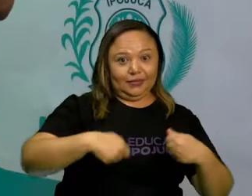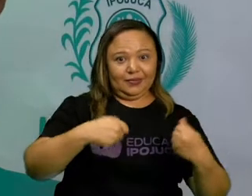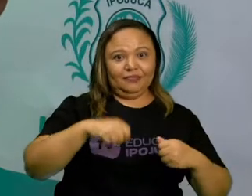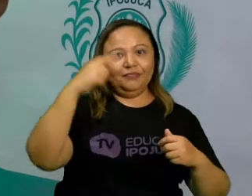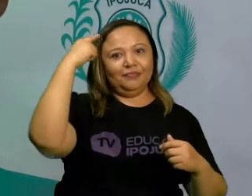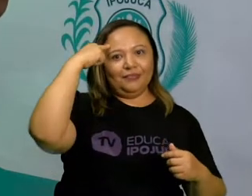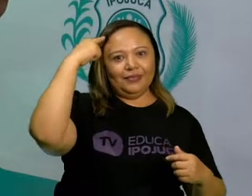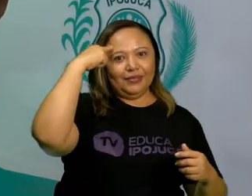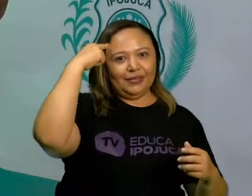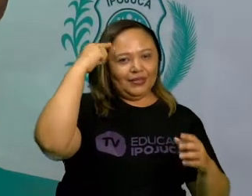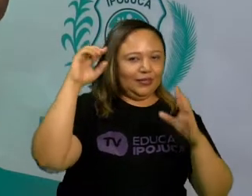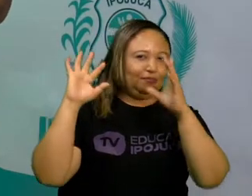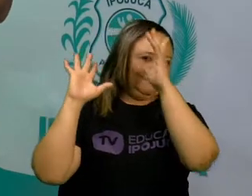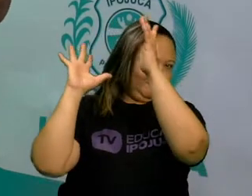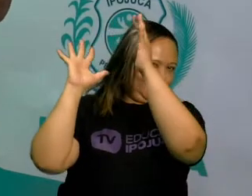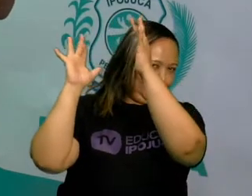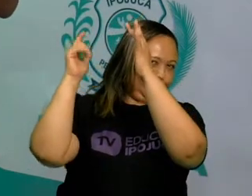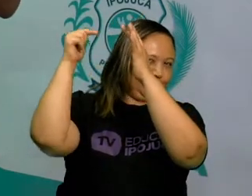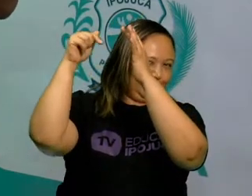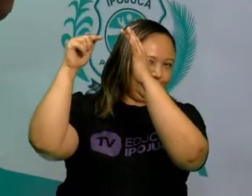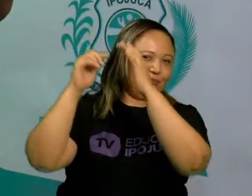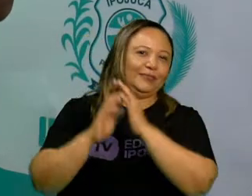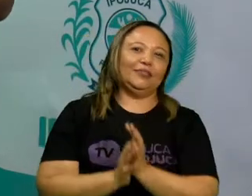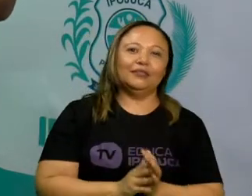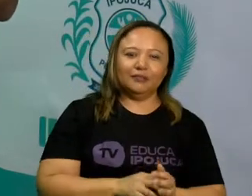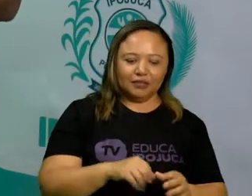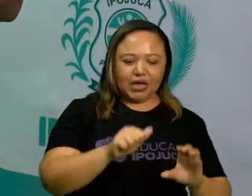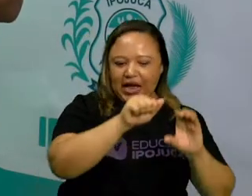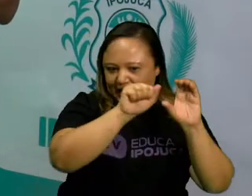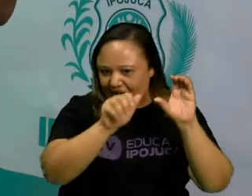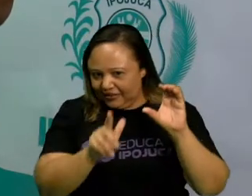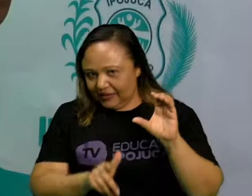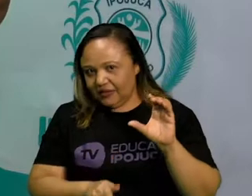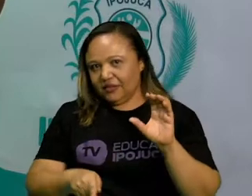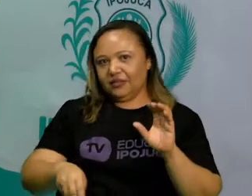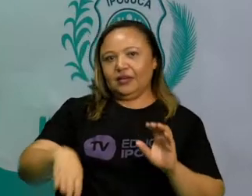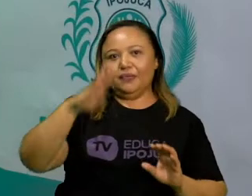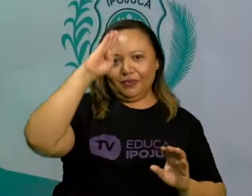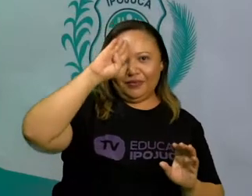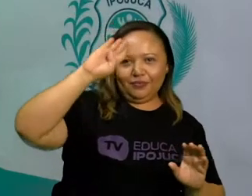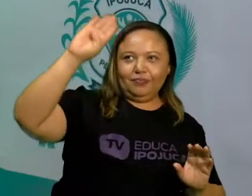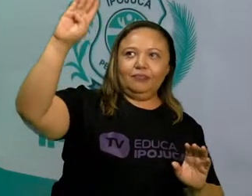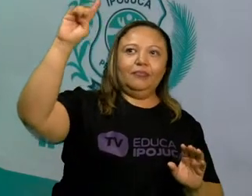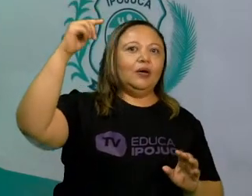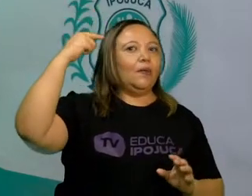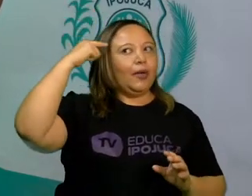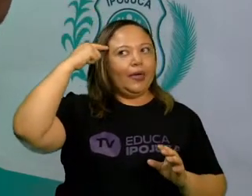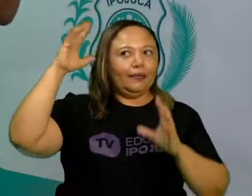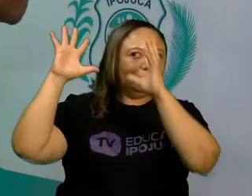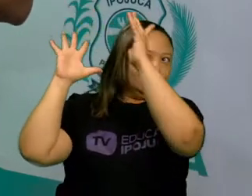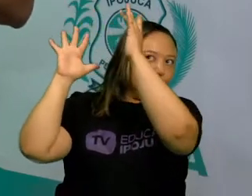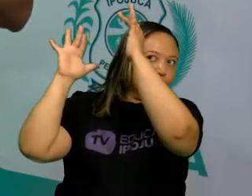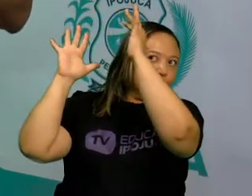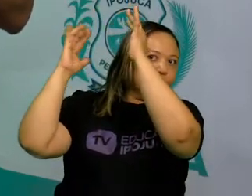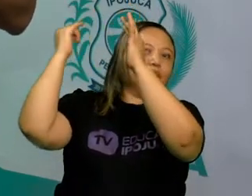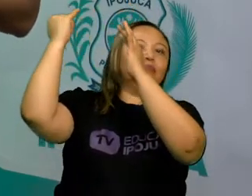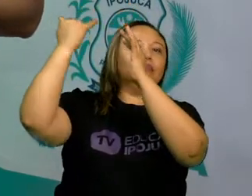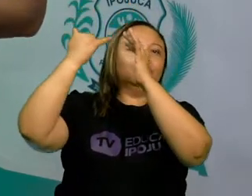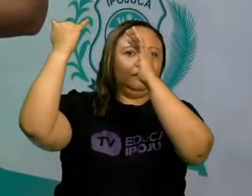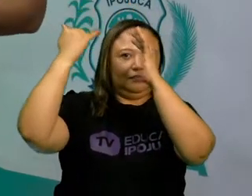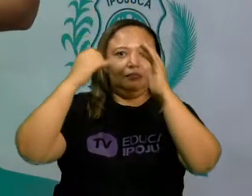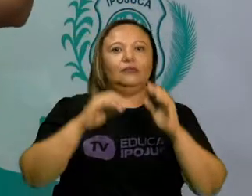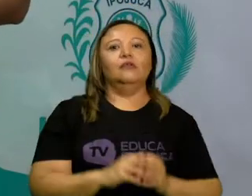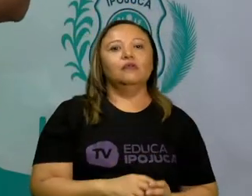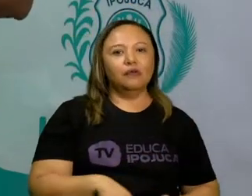utilização do raciocínio lógico e também de estratégias minuciosamente elaboradas que vão